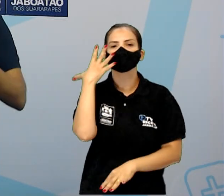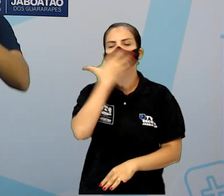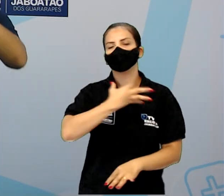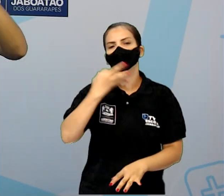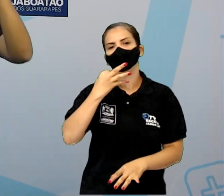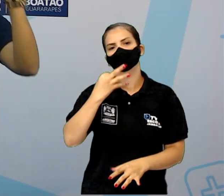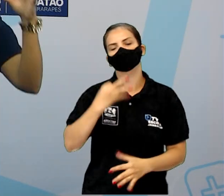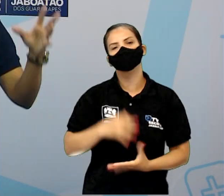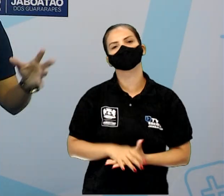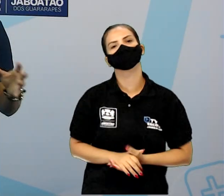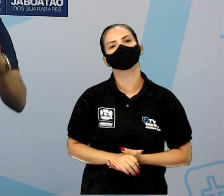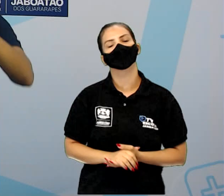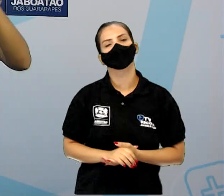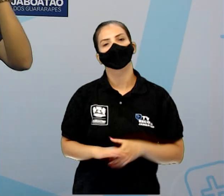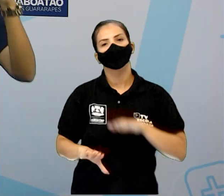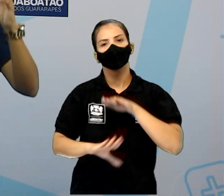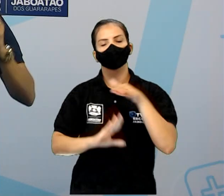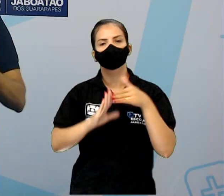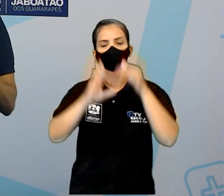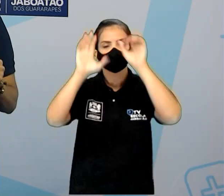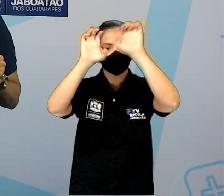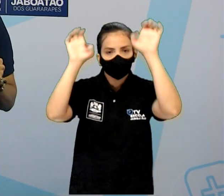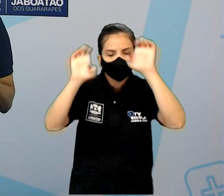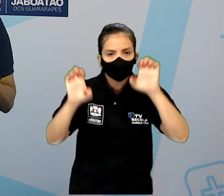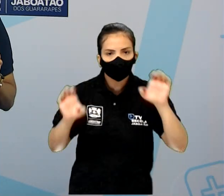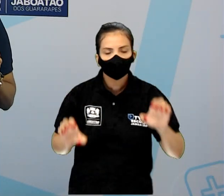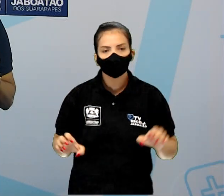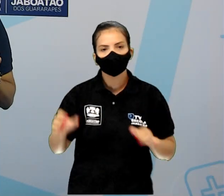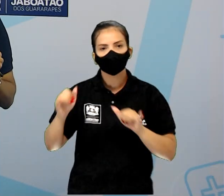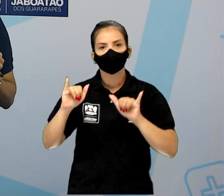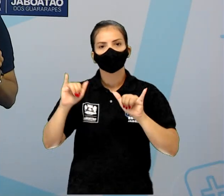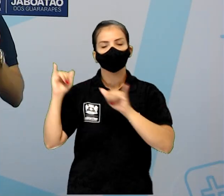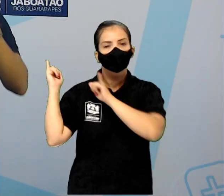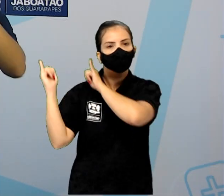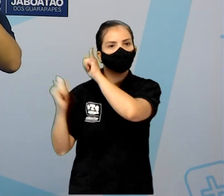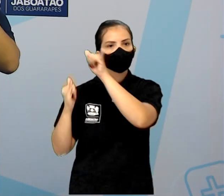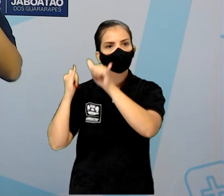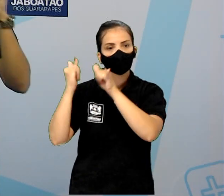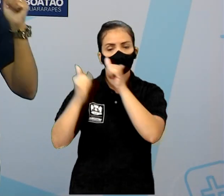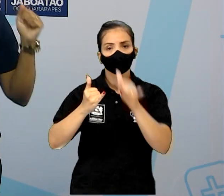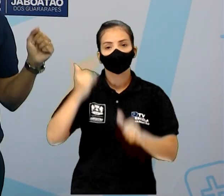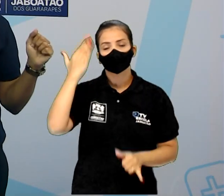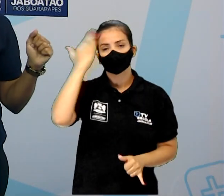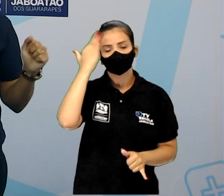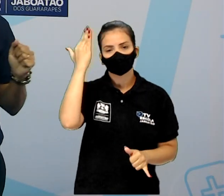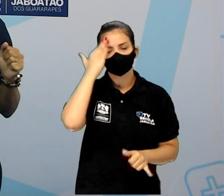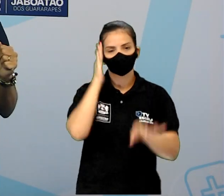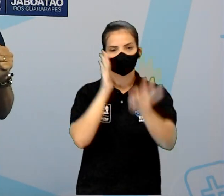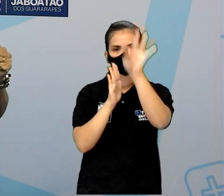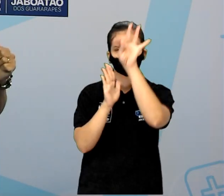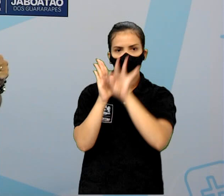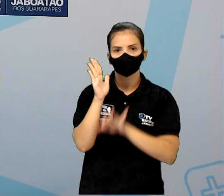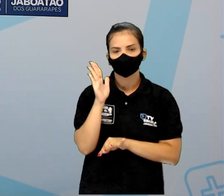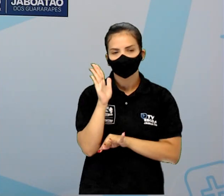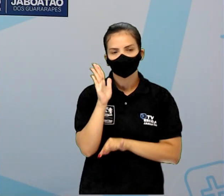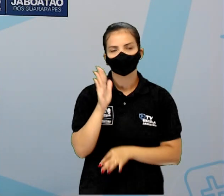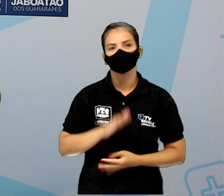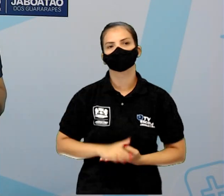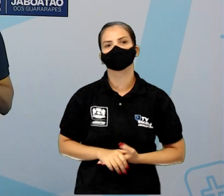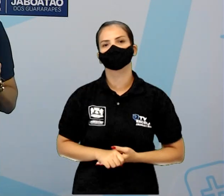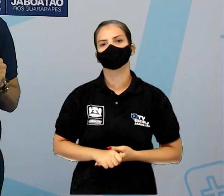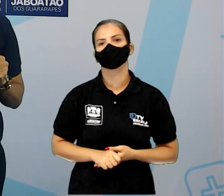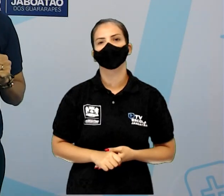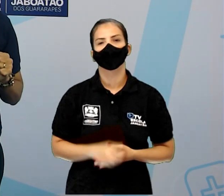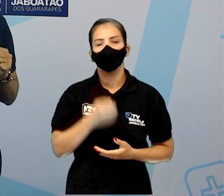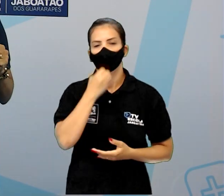é toda a estrutura. Isso que a gente vê é toda a estrutura da lenda. Compreendendo o texto. Vamos para lá. A parte mais gostosa agora. Quero ver se